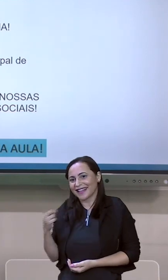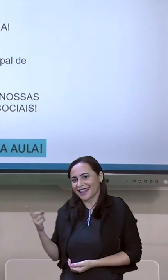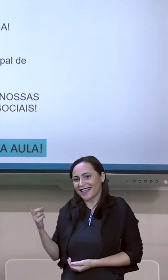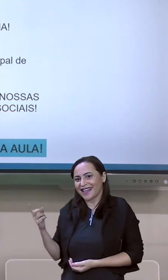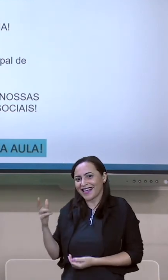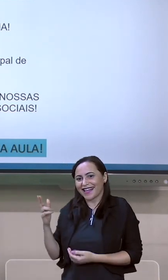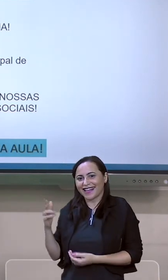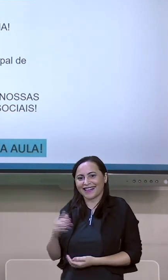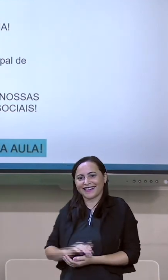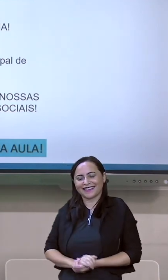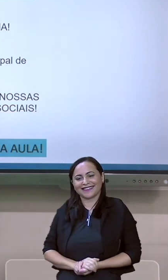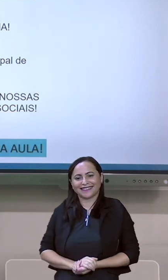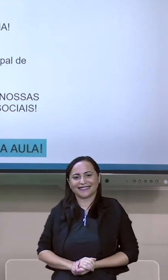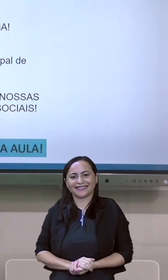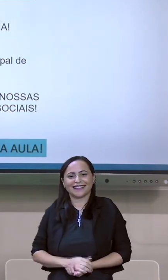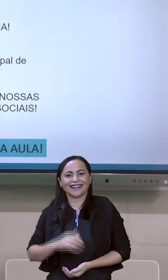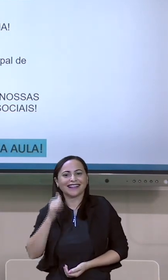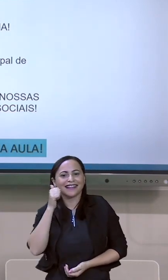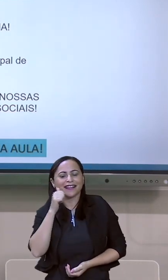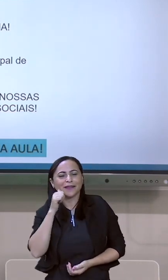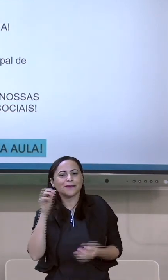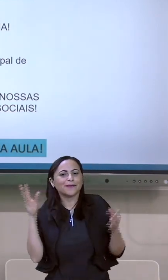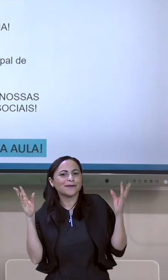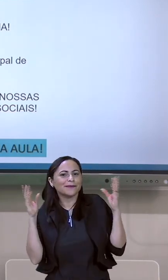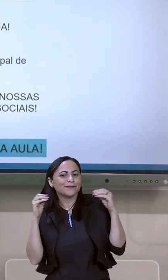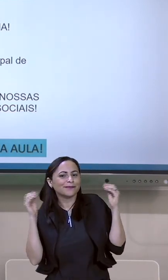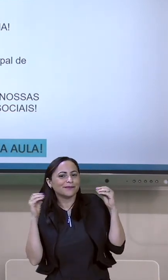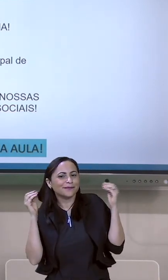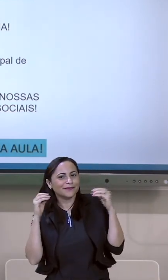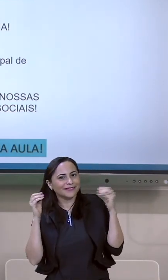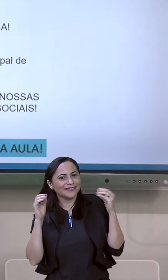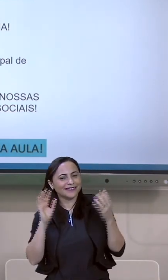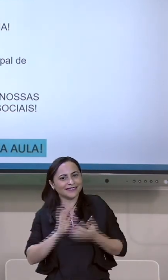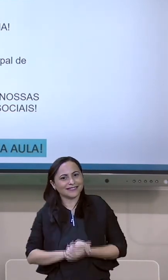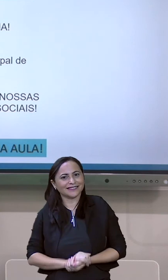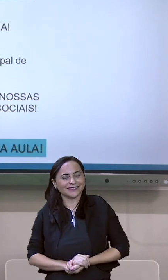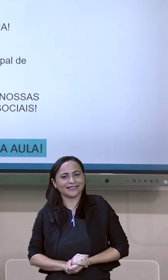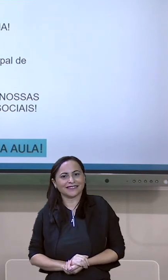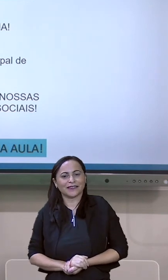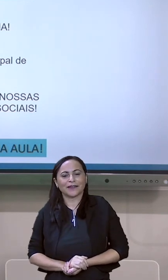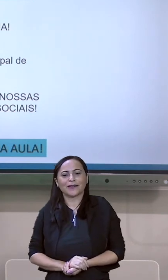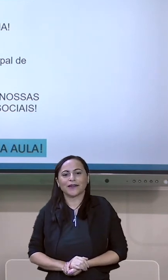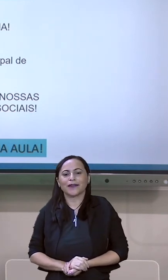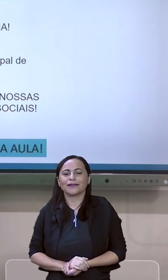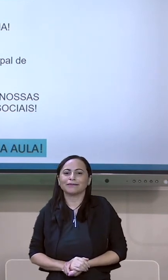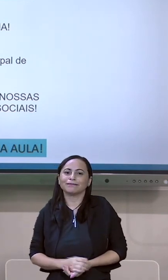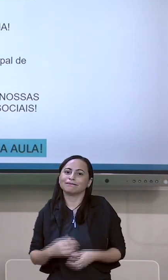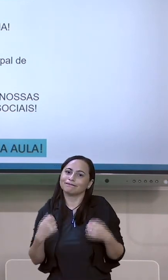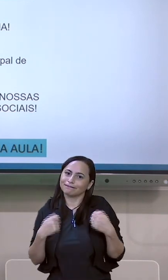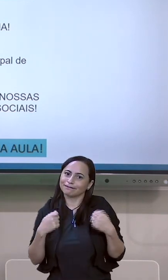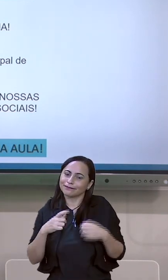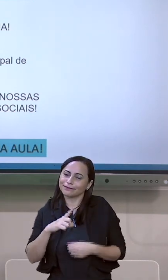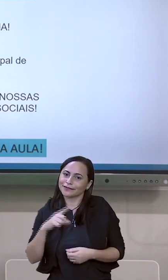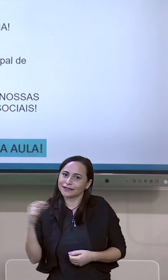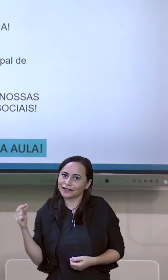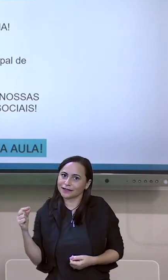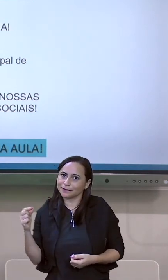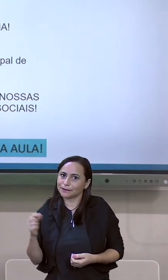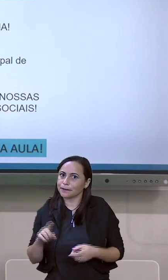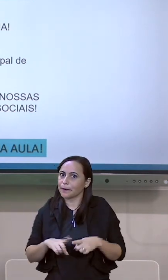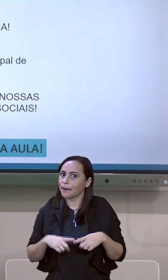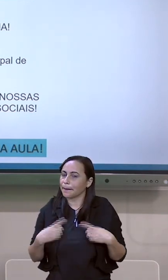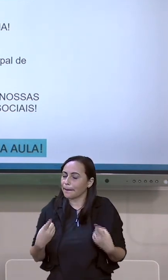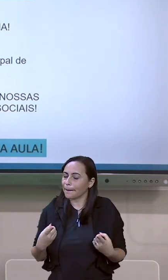beijinho pra vocês e sinal que eu tenho que ir embora. Com dor no coração, mas eu tenho que ir. Mas antes eu deixo um